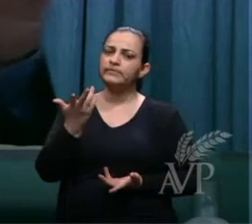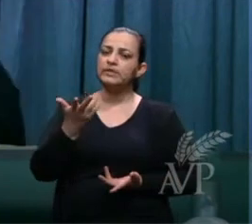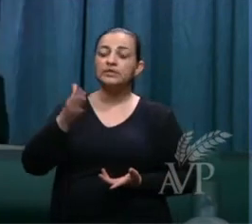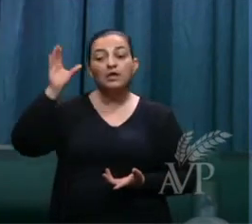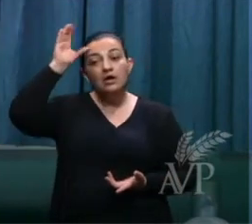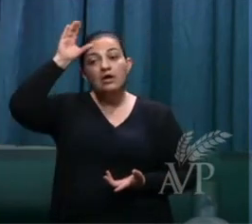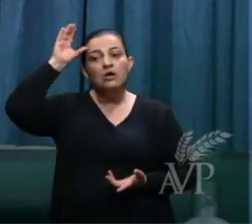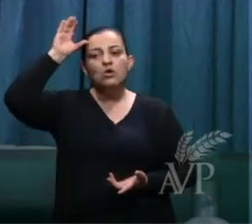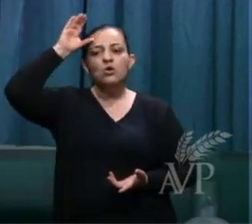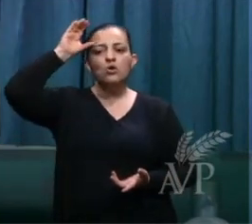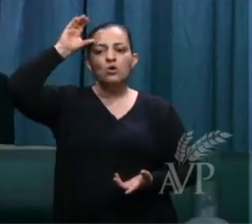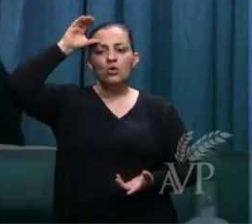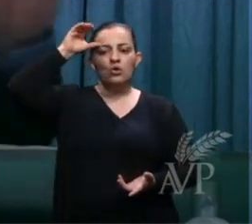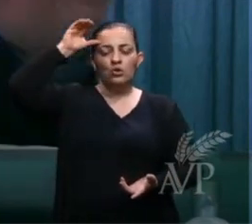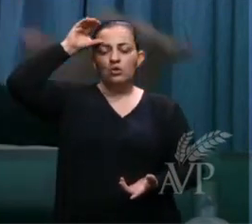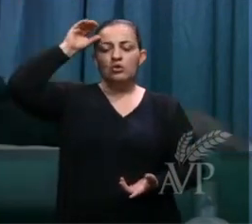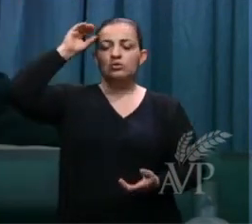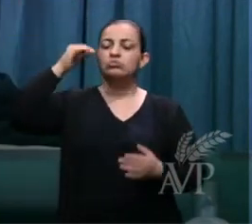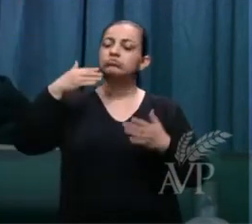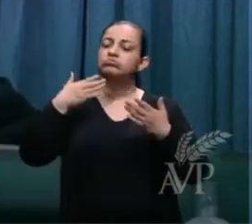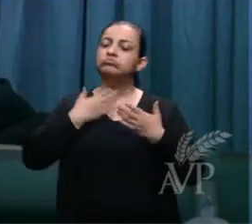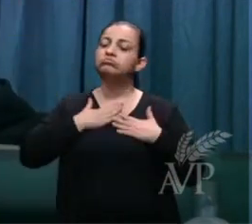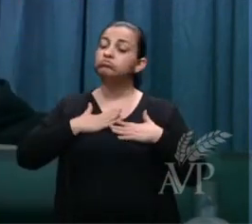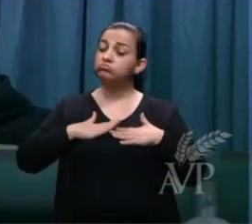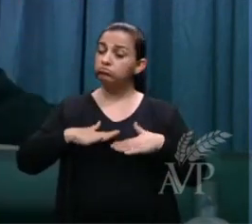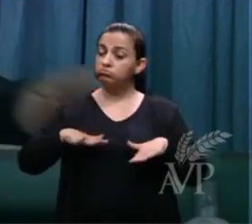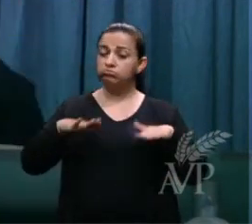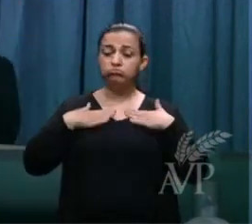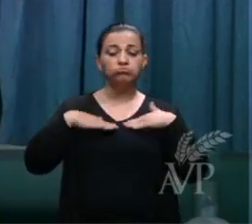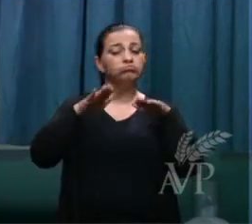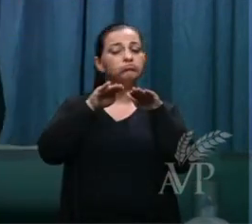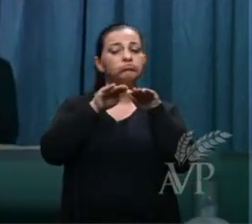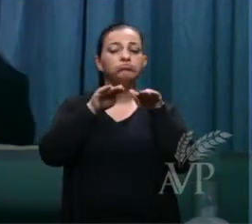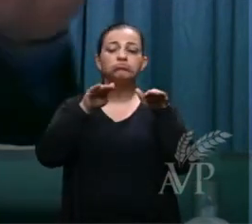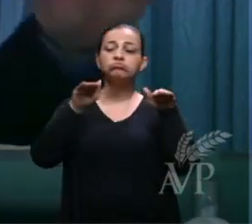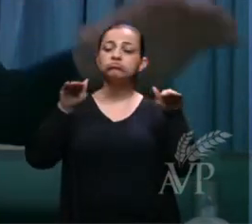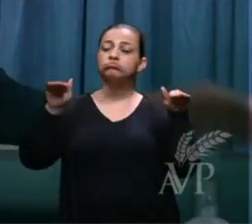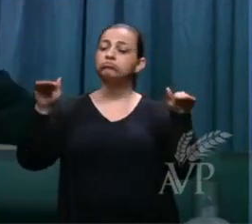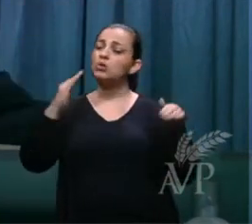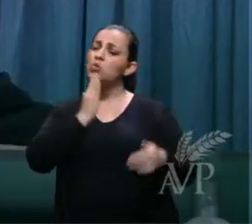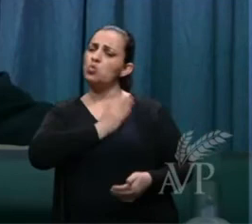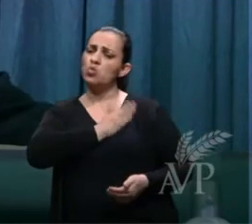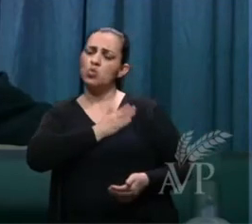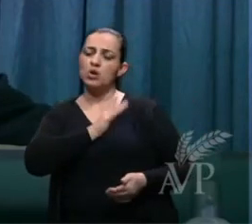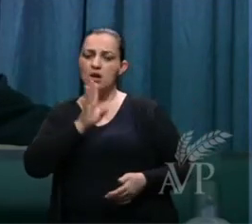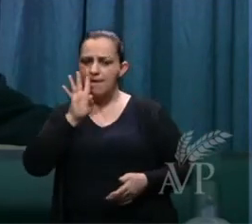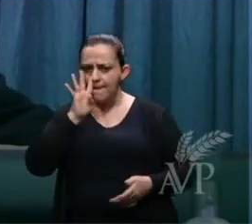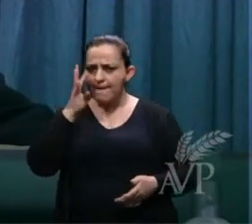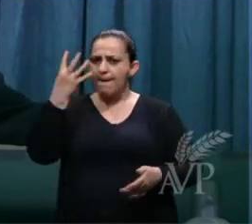consciência tranquila perante Deus um coração que não te acuse em nada